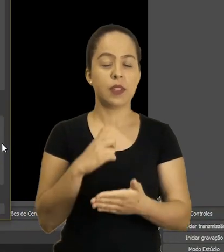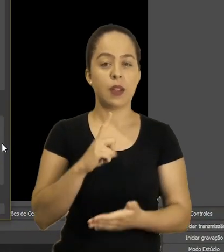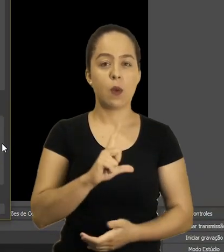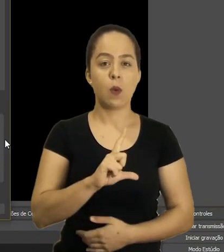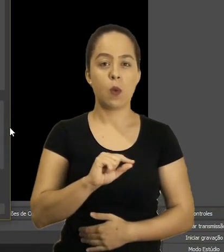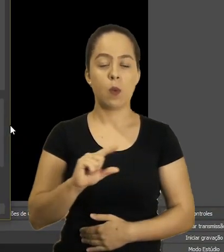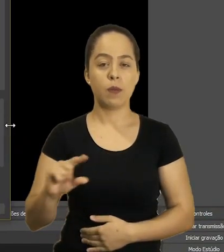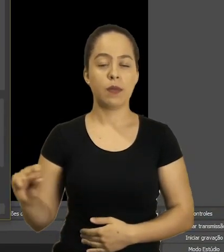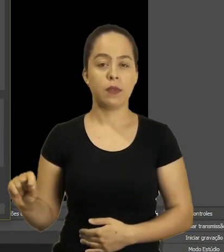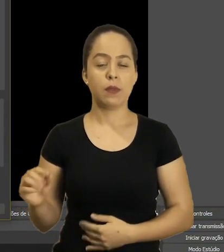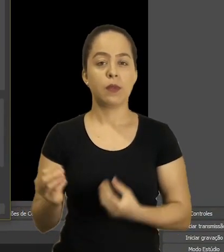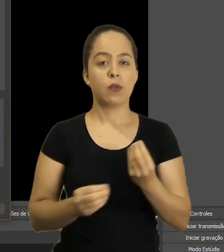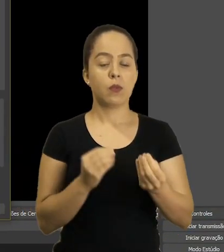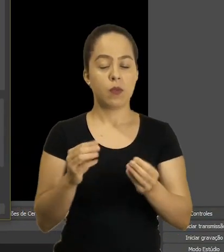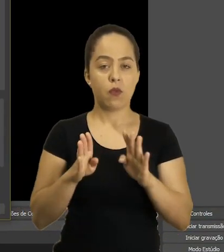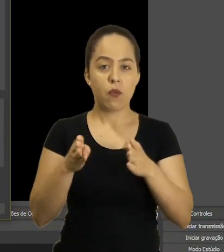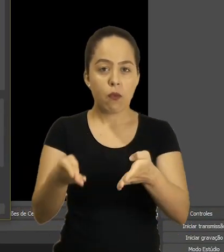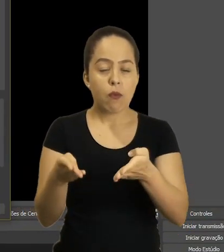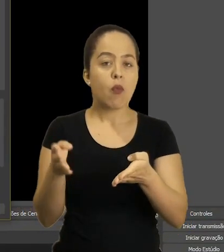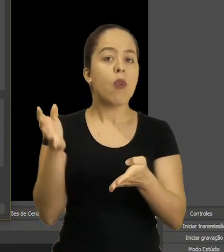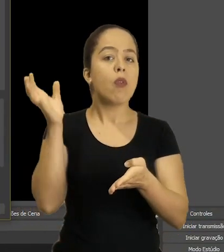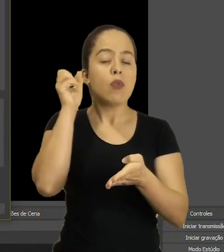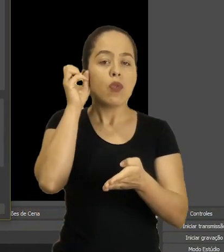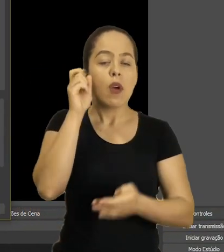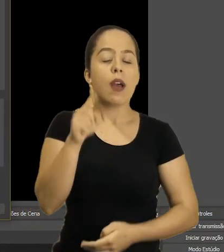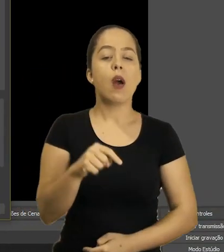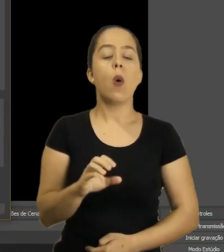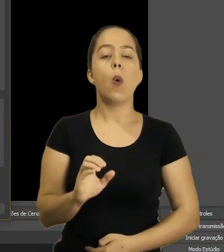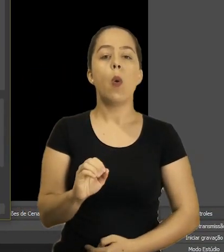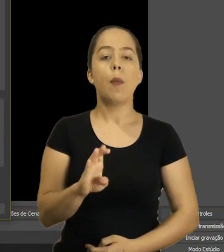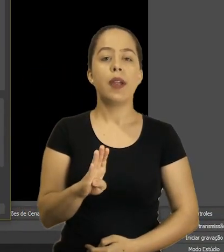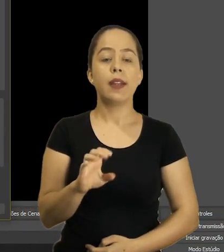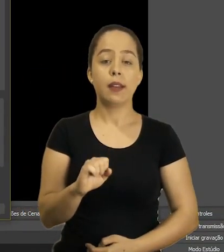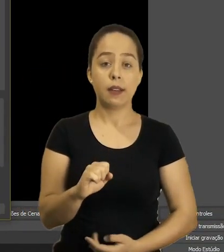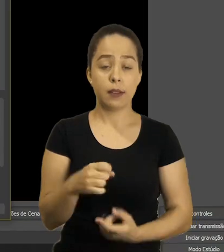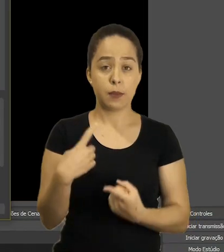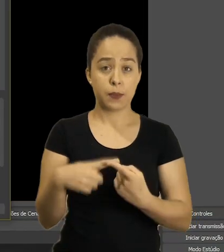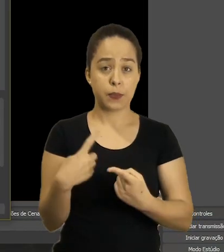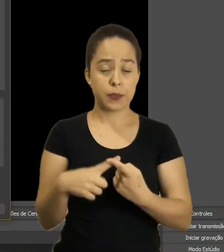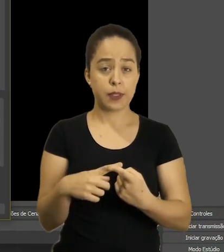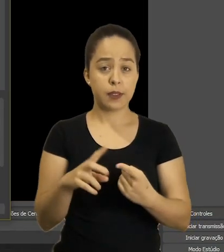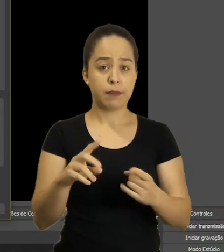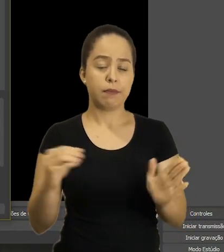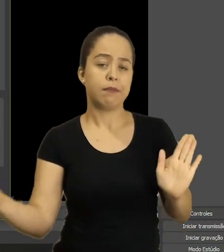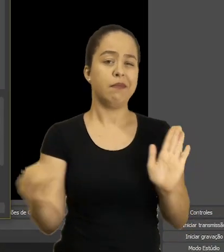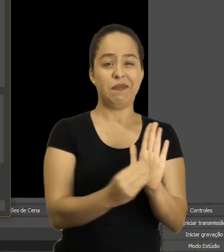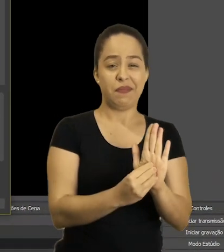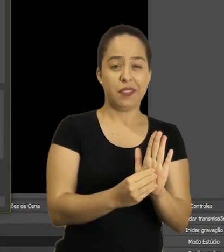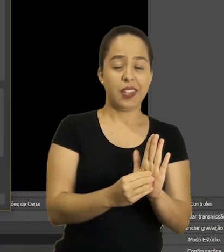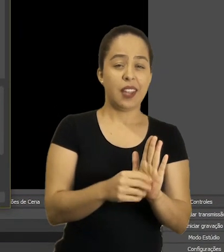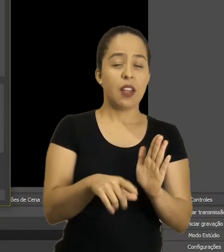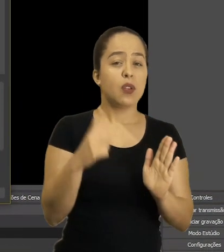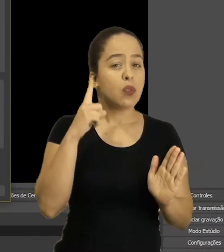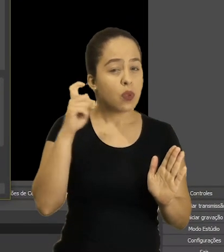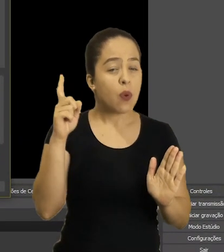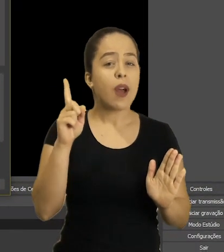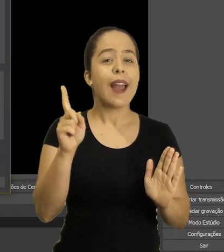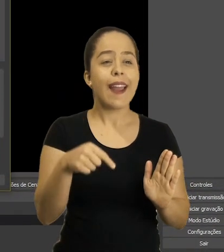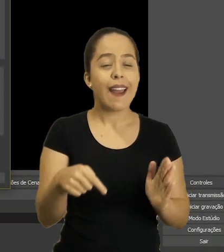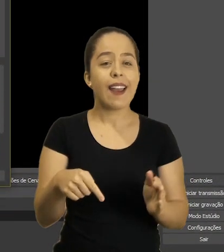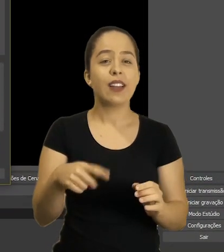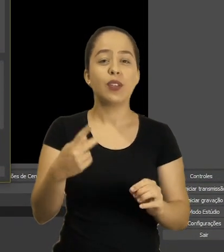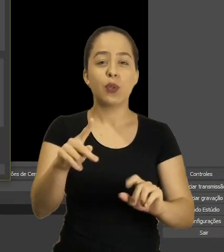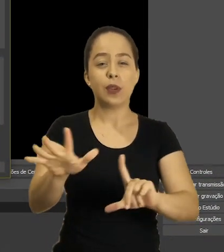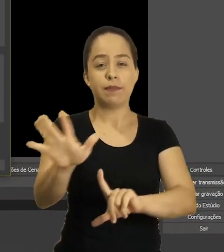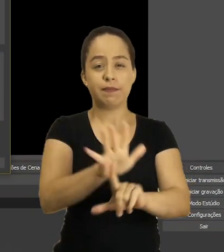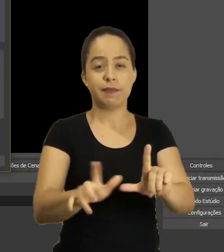Aí aqui eu vou colocar, marcar essa opção aqui, redirecionar a áudio para a OBS. Senão ele vai jogar o áudio na sua área de